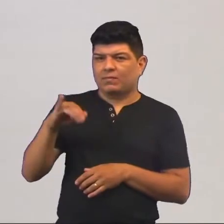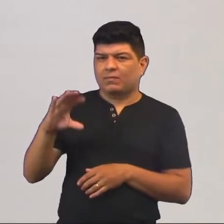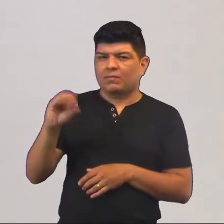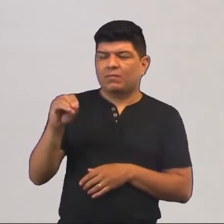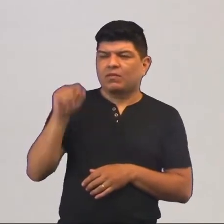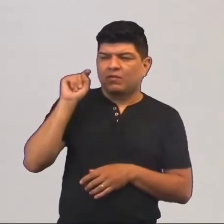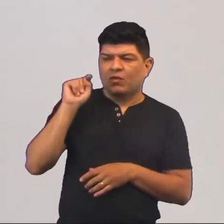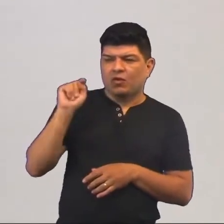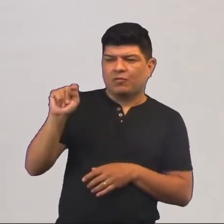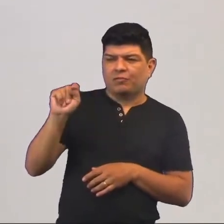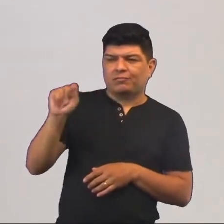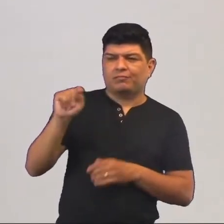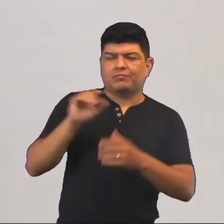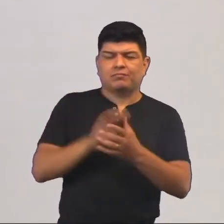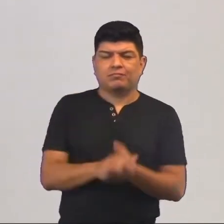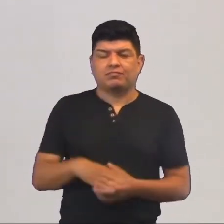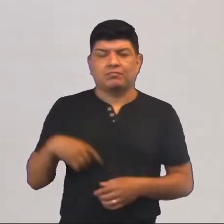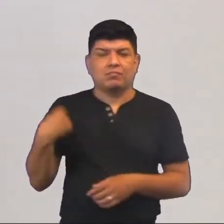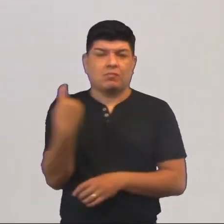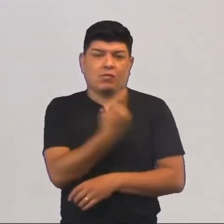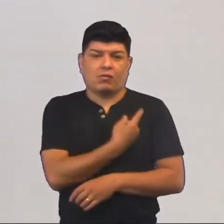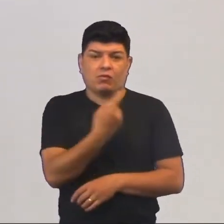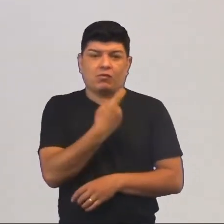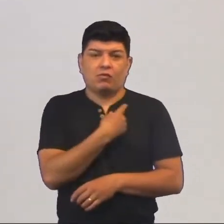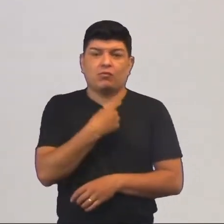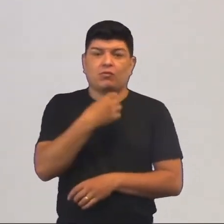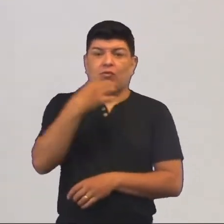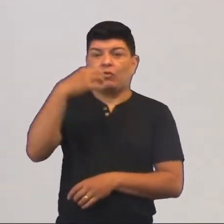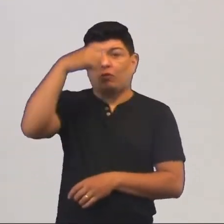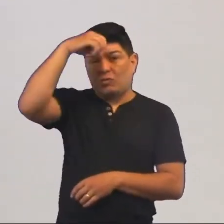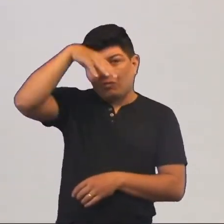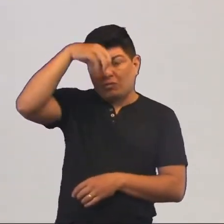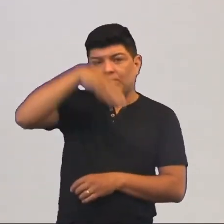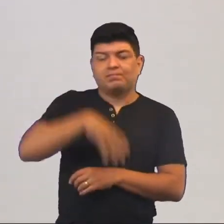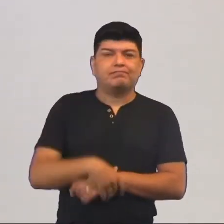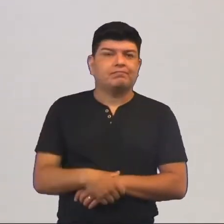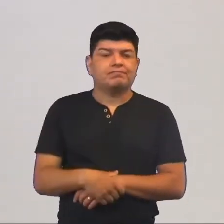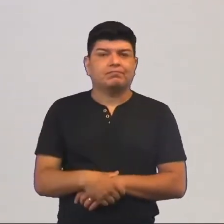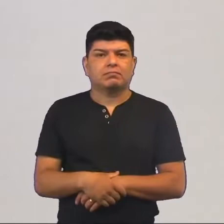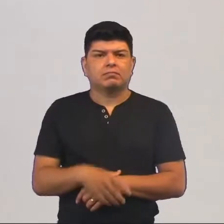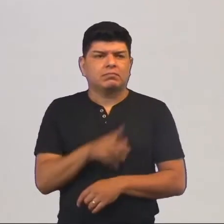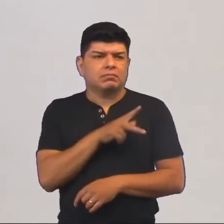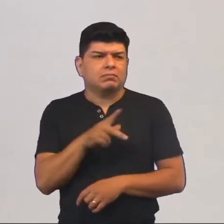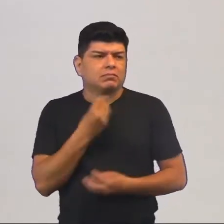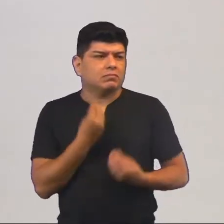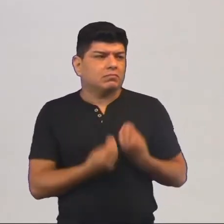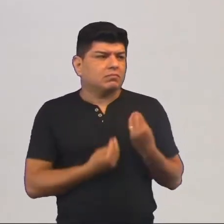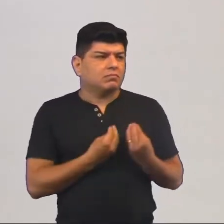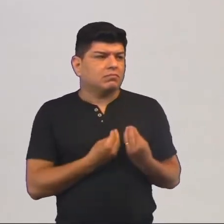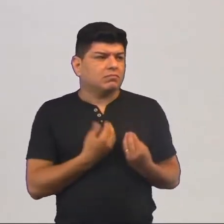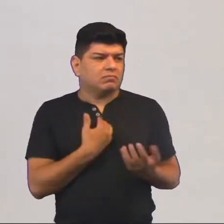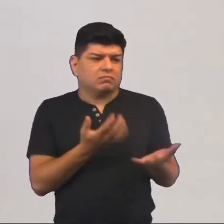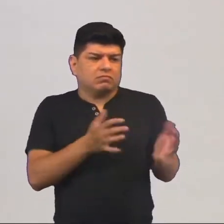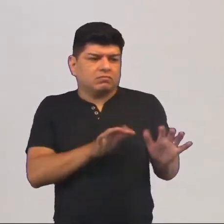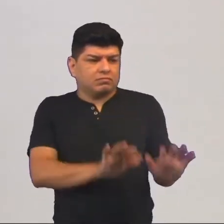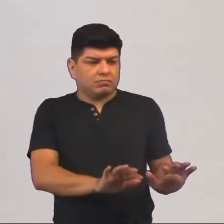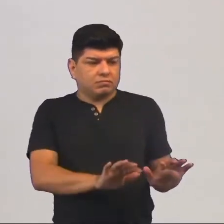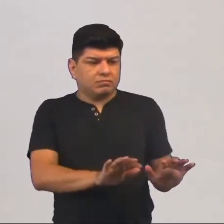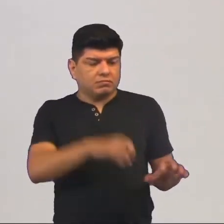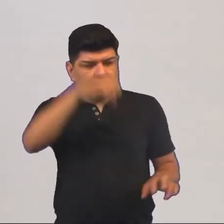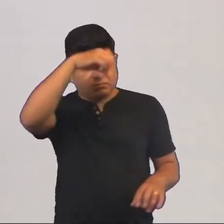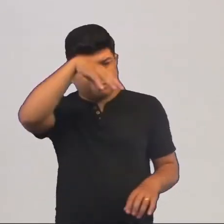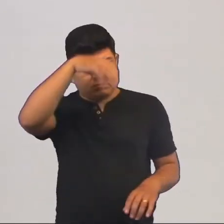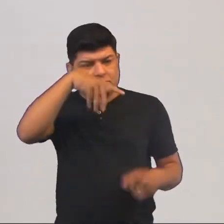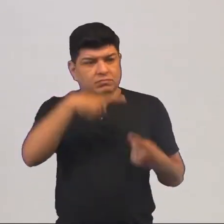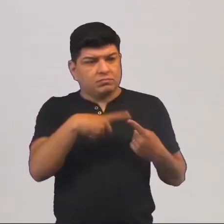Francisco, você vai ser o nosso iluminador. Aí o Francisco diz, mas professor, eu não quero ser iluminador não,